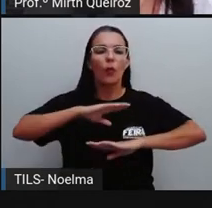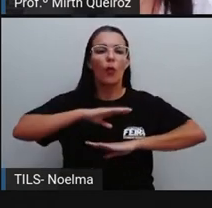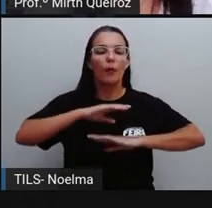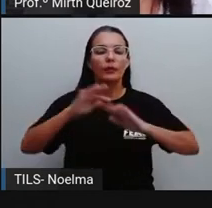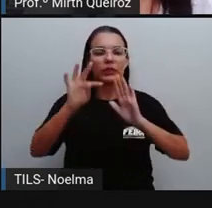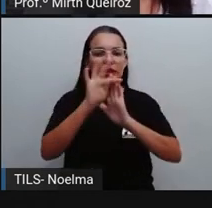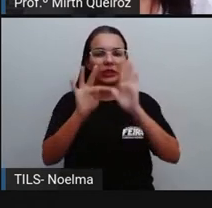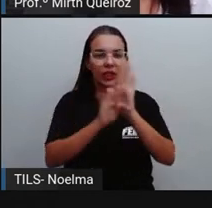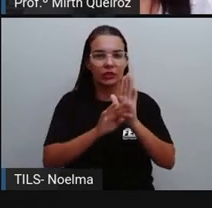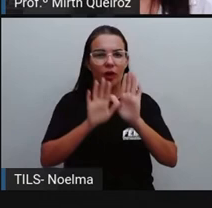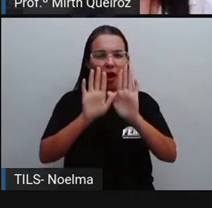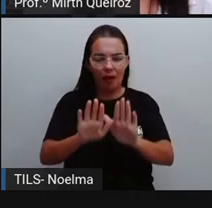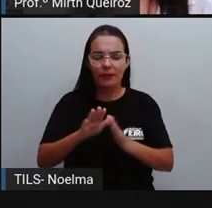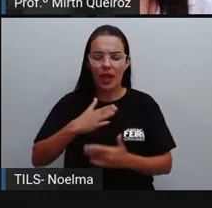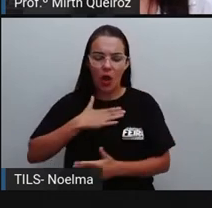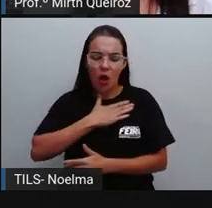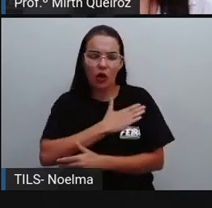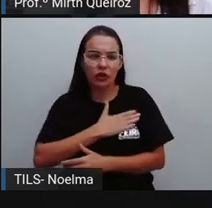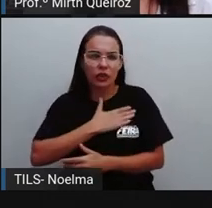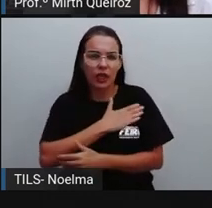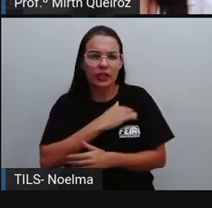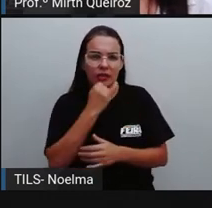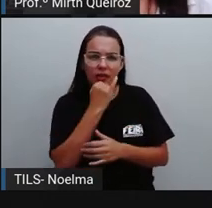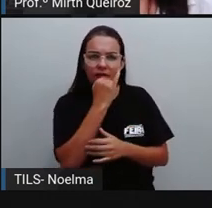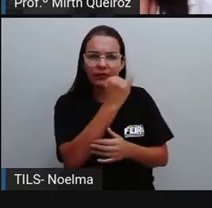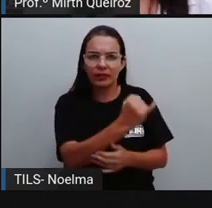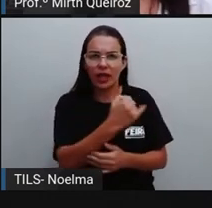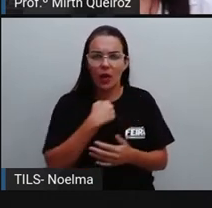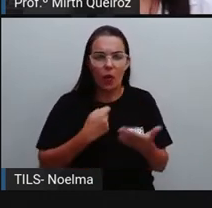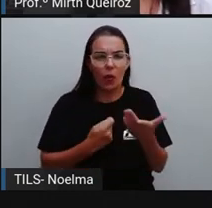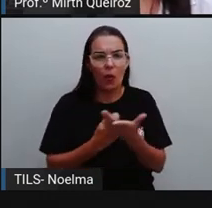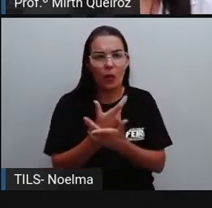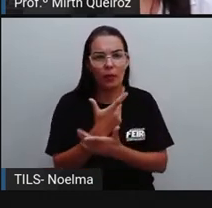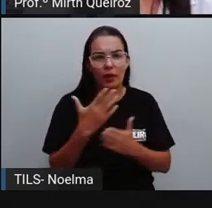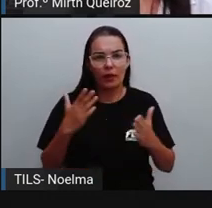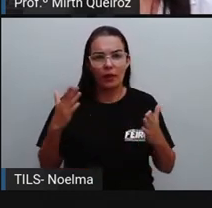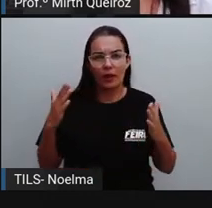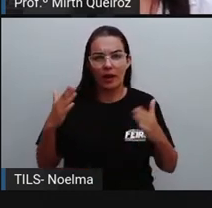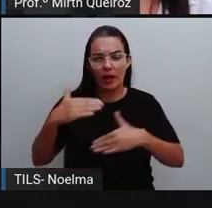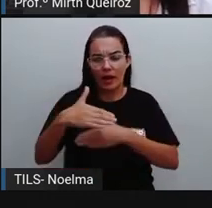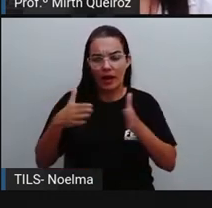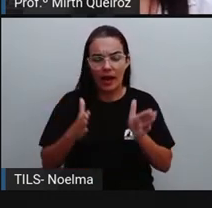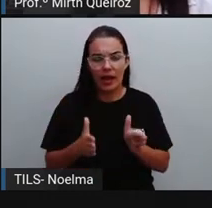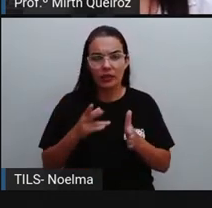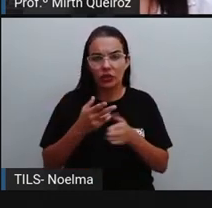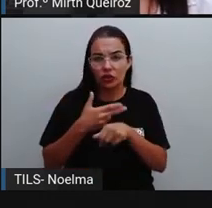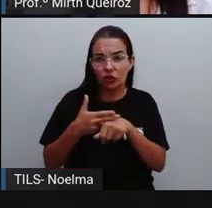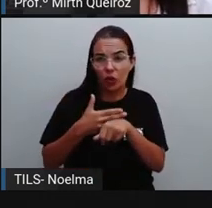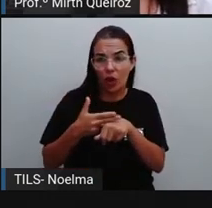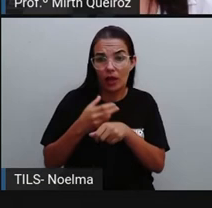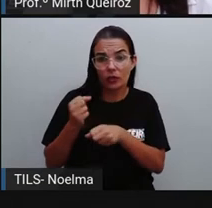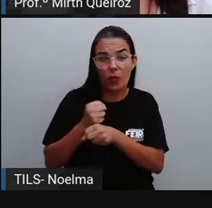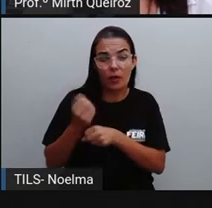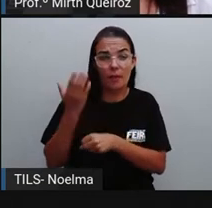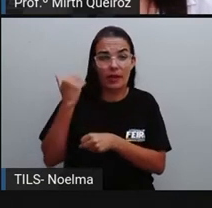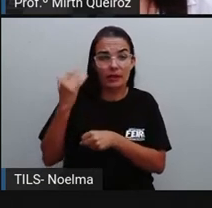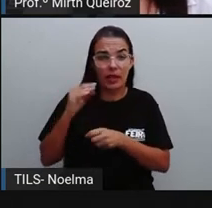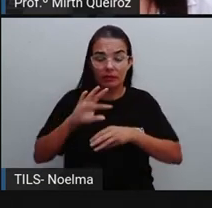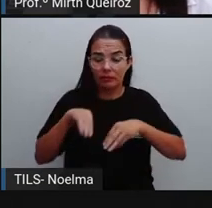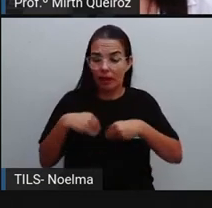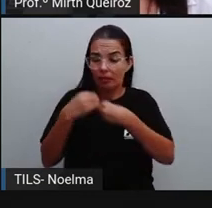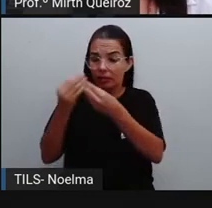Gostaria de informar que comprei uma caixa de chocolate no ano passado para dar de presente aos meus